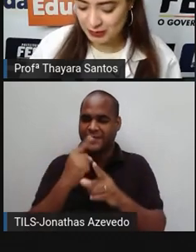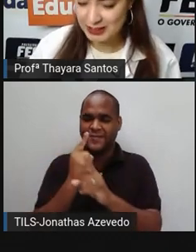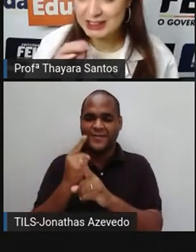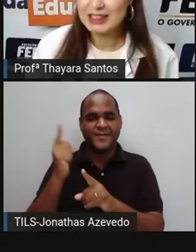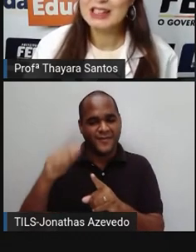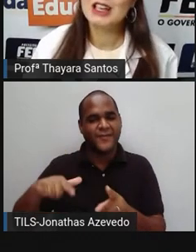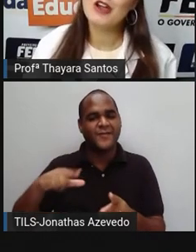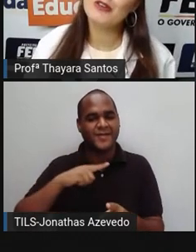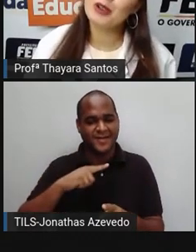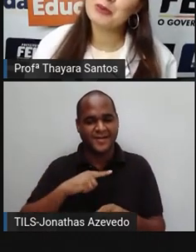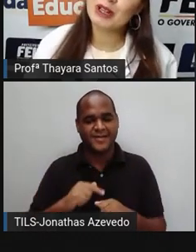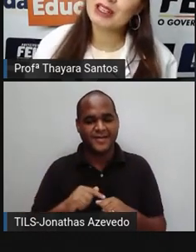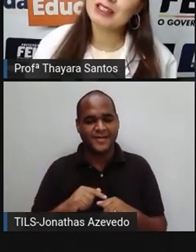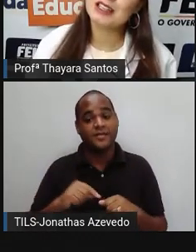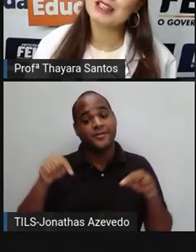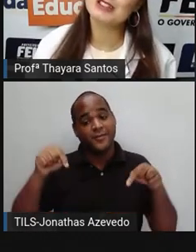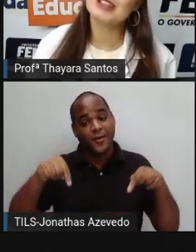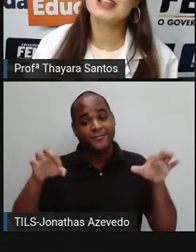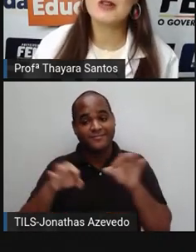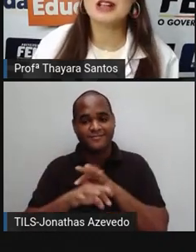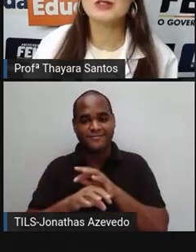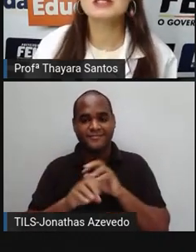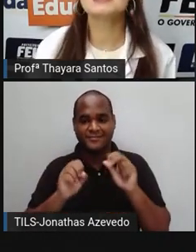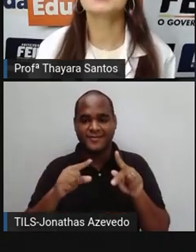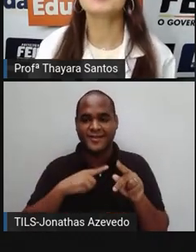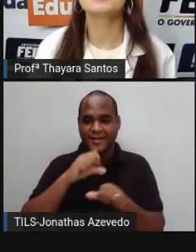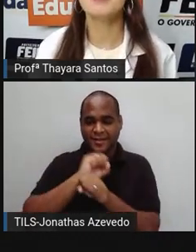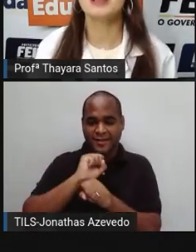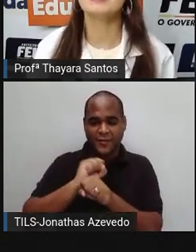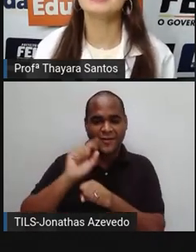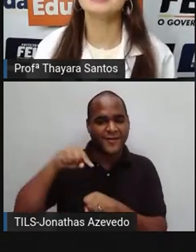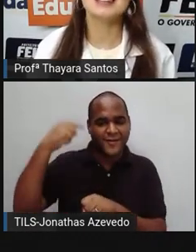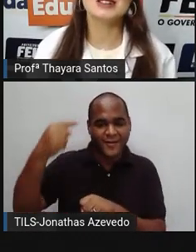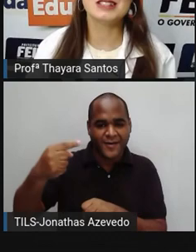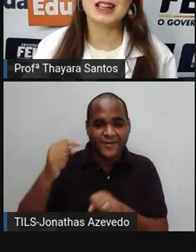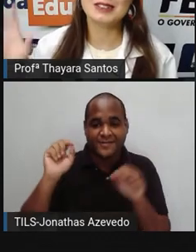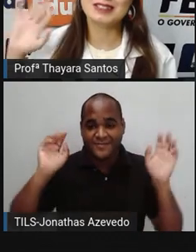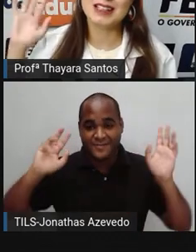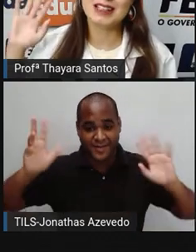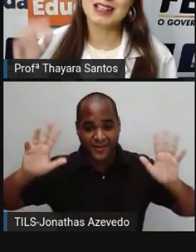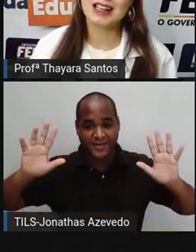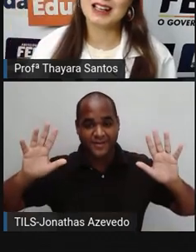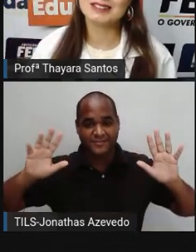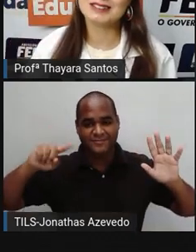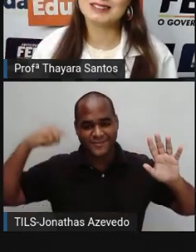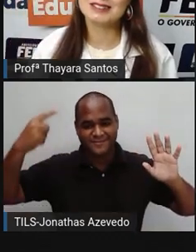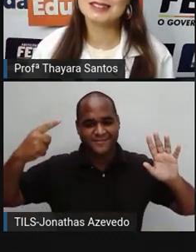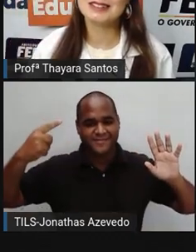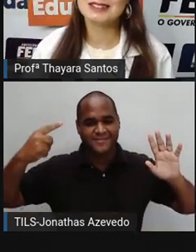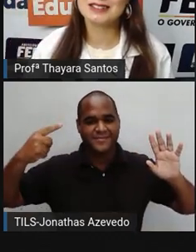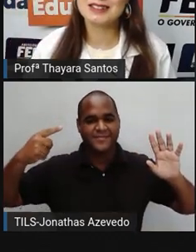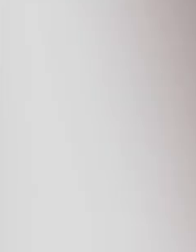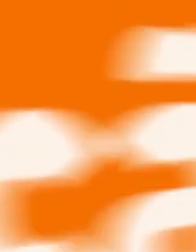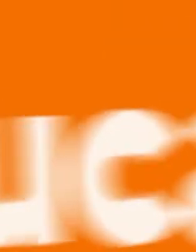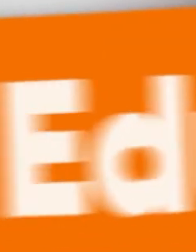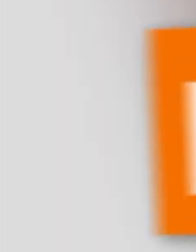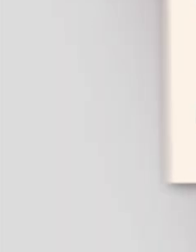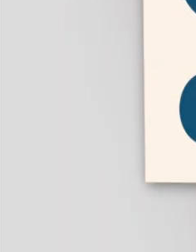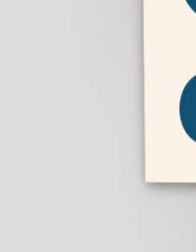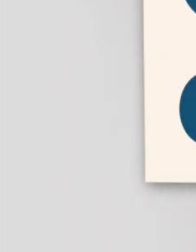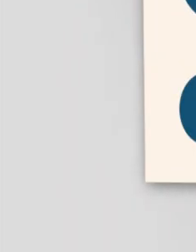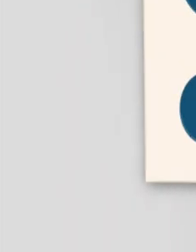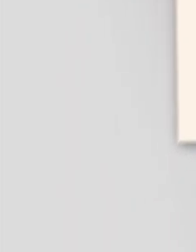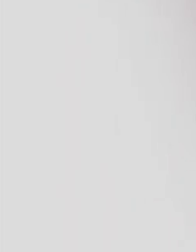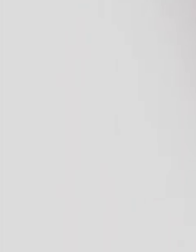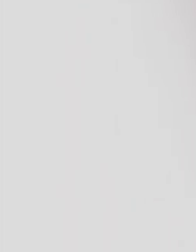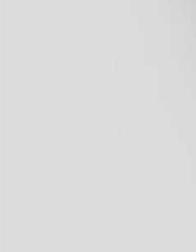novo. Eu fico por aqui, gente, e aguardo vocês na próxima aula. Tchau, tchau. Até lá. Tchau,